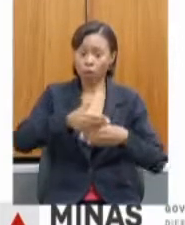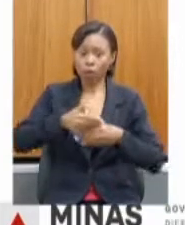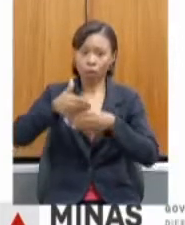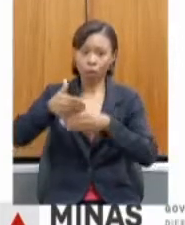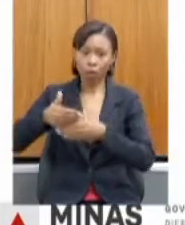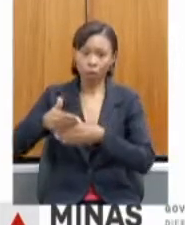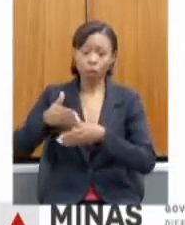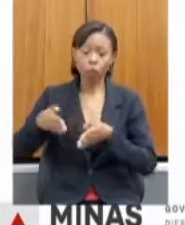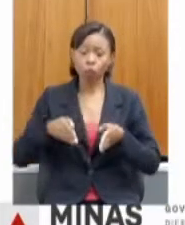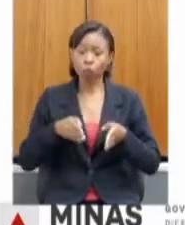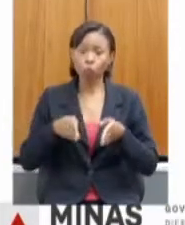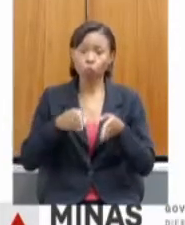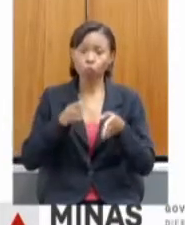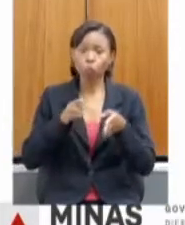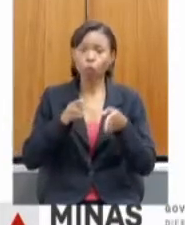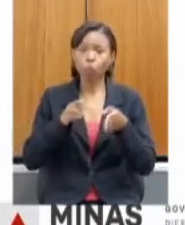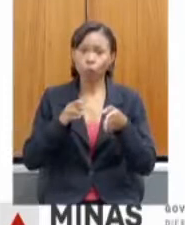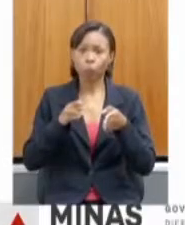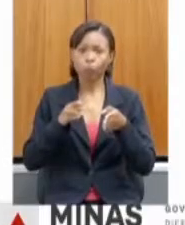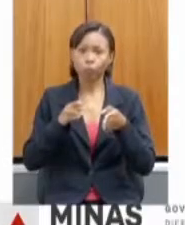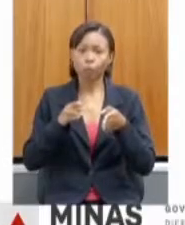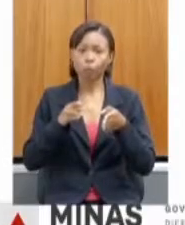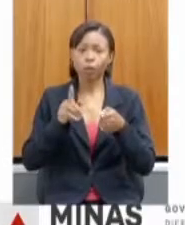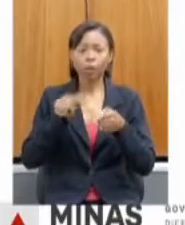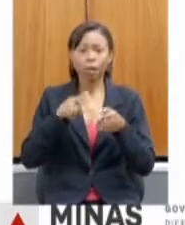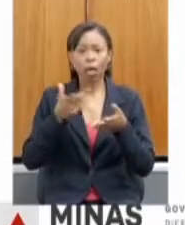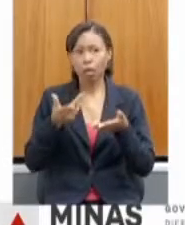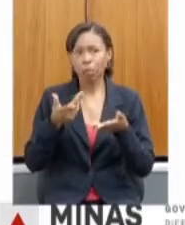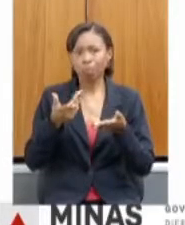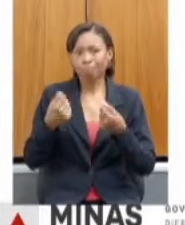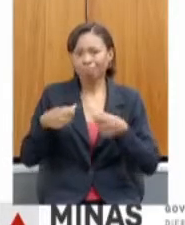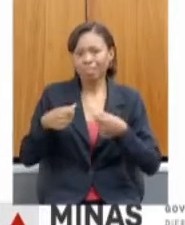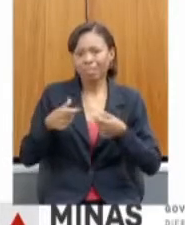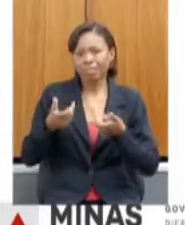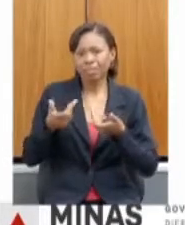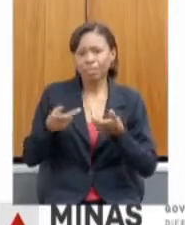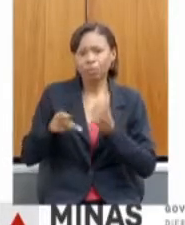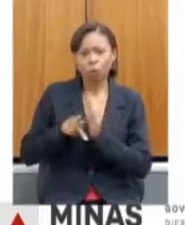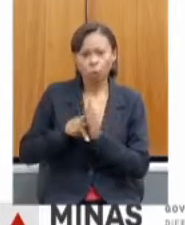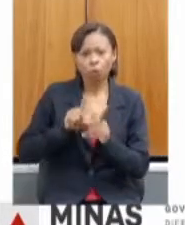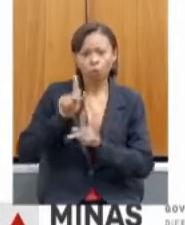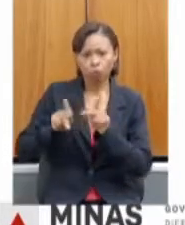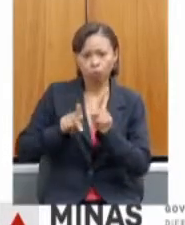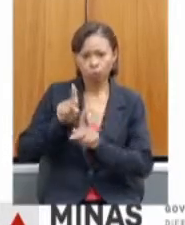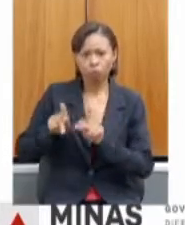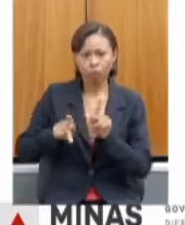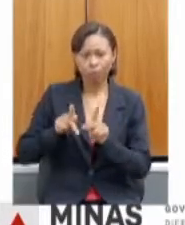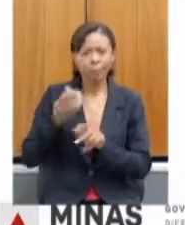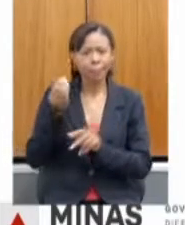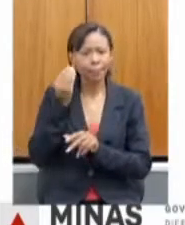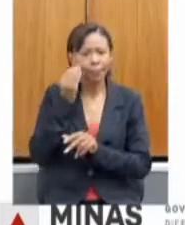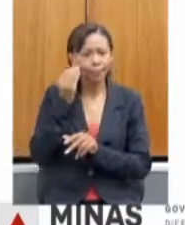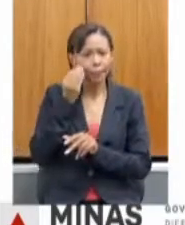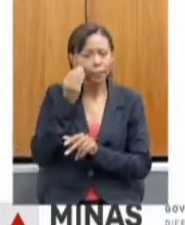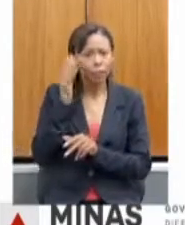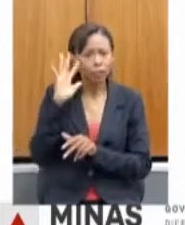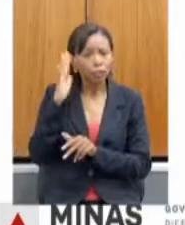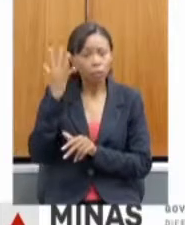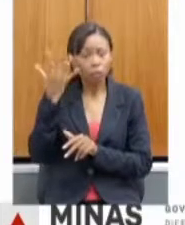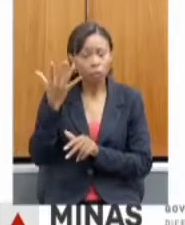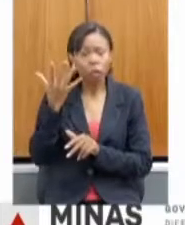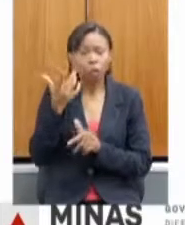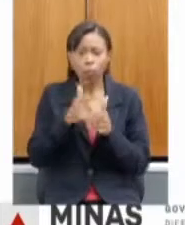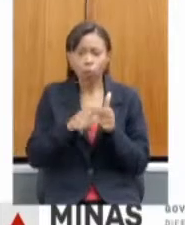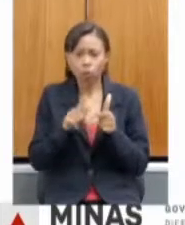demanda, uma emenda de ação popular. Estamos tentando resolver as questões técnicas